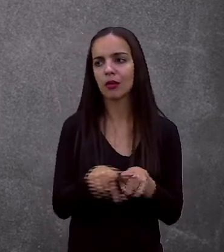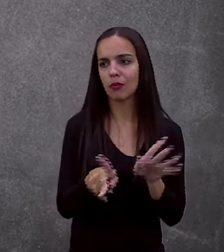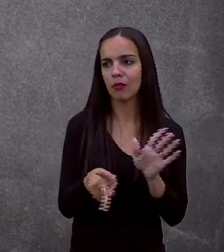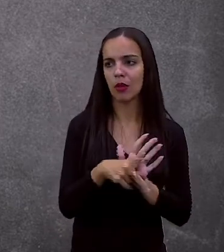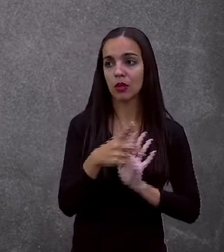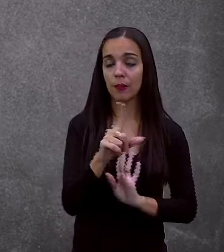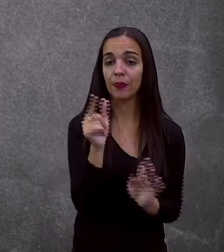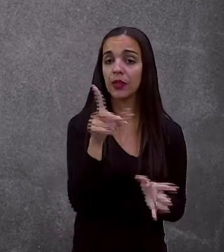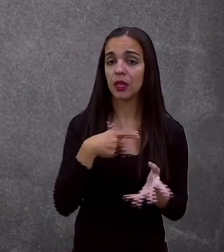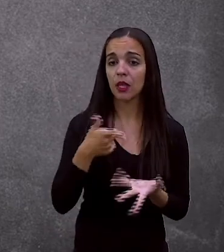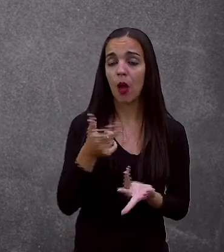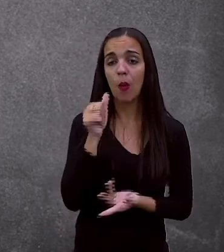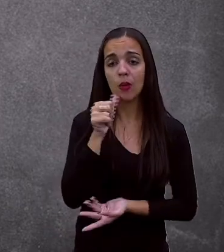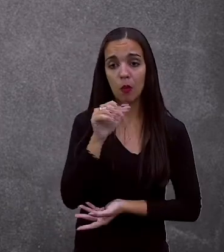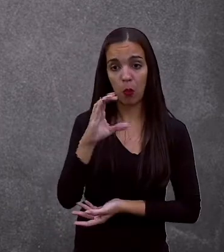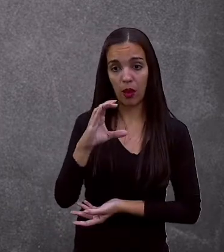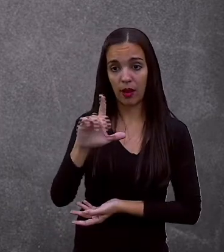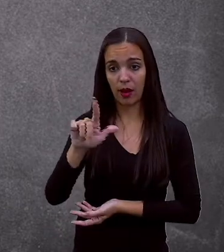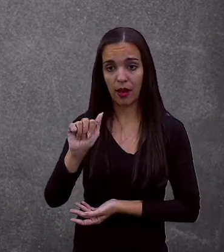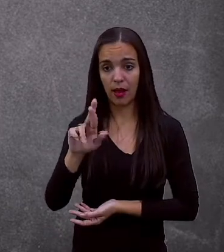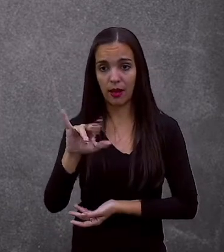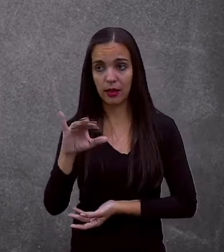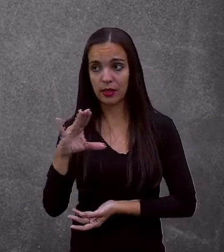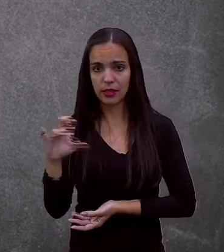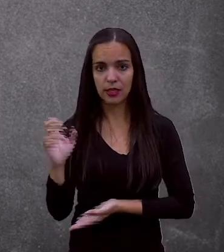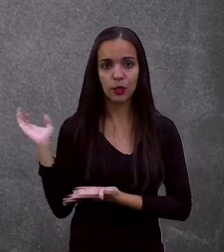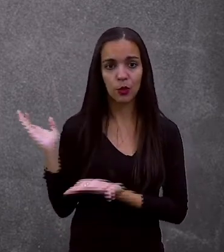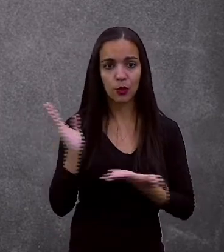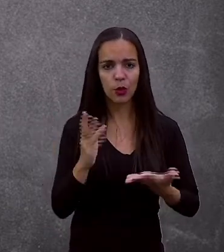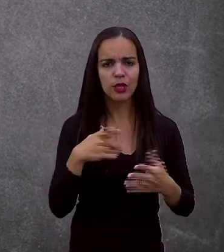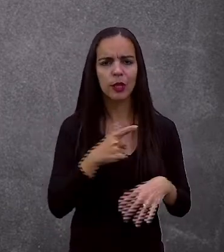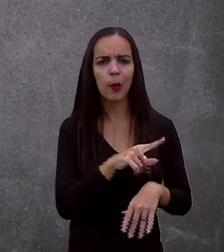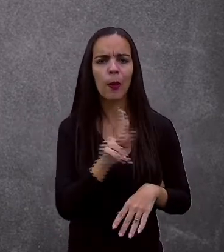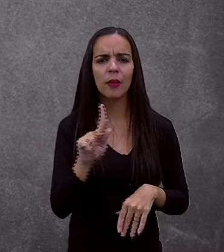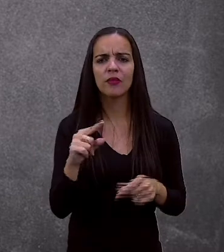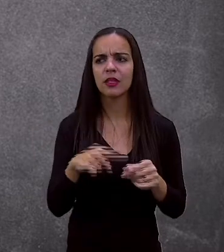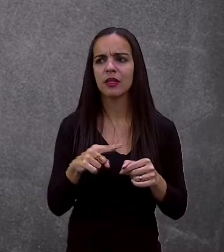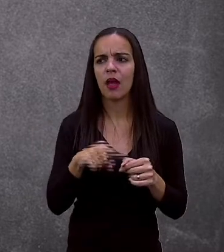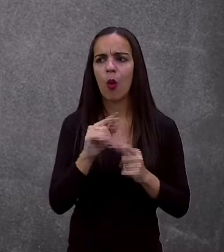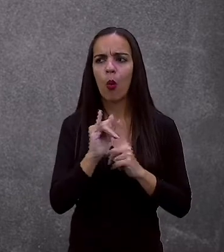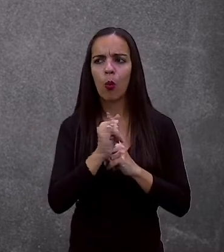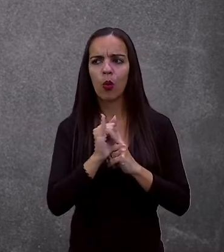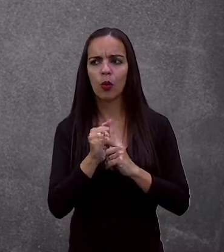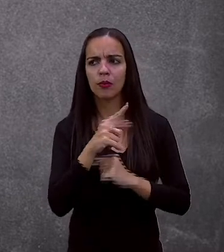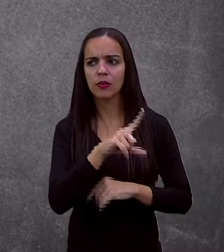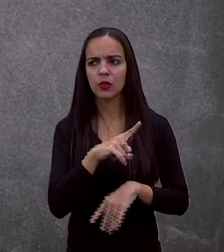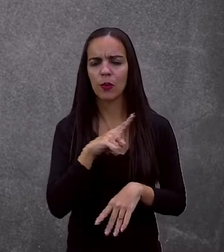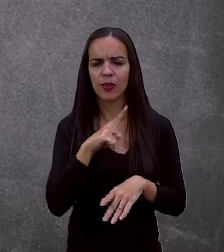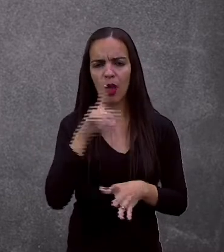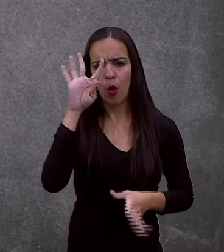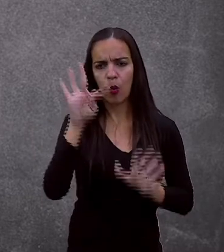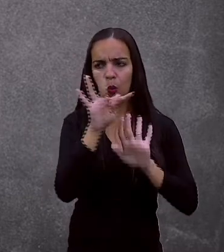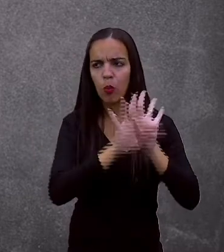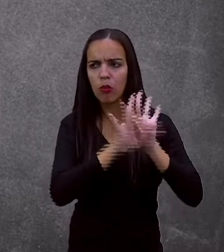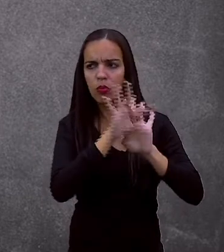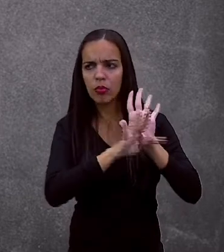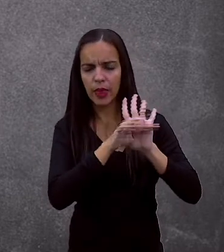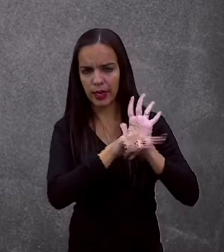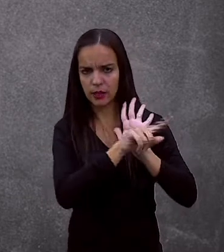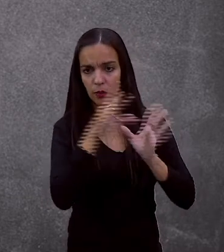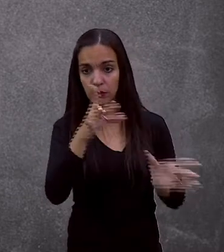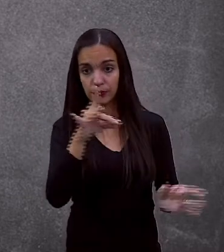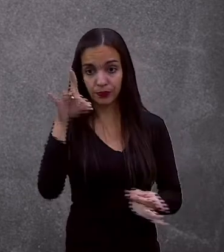em Clarice Lispector, eu trouxe pra vocês como exemplo fragmentos de um texto da Clarice